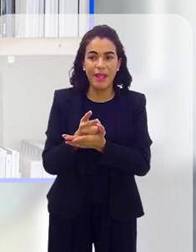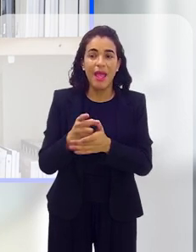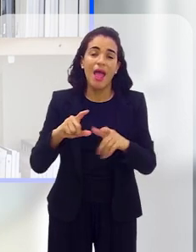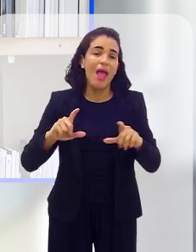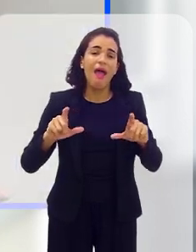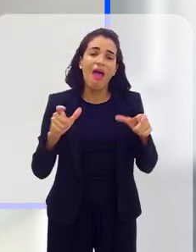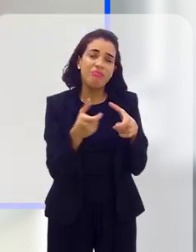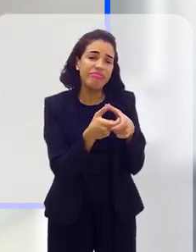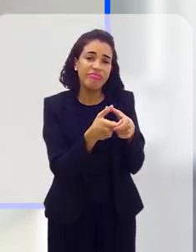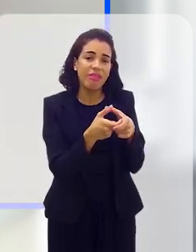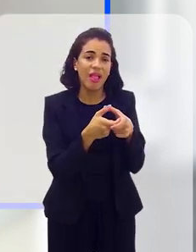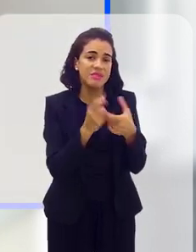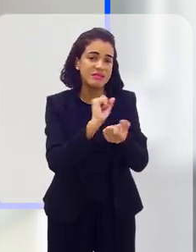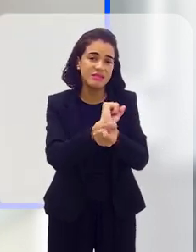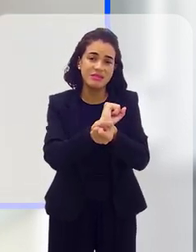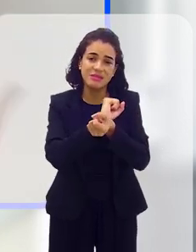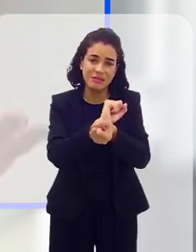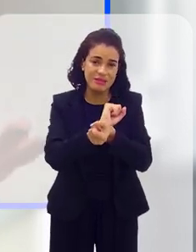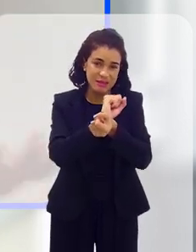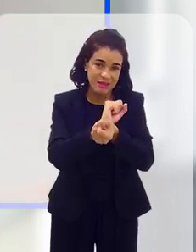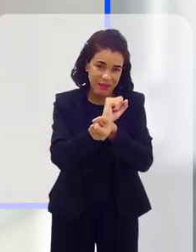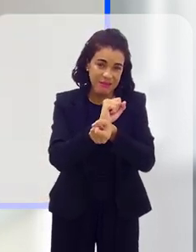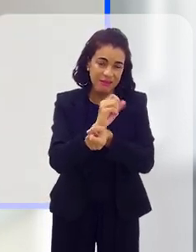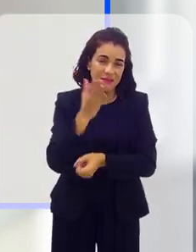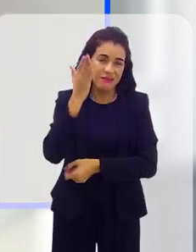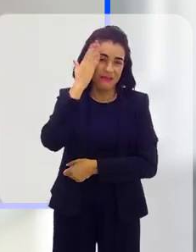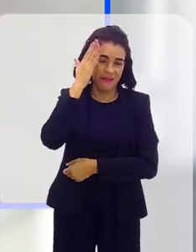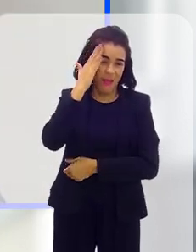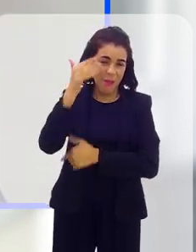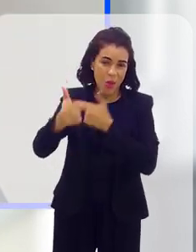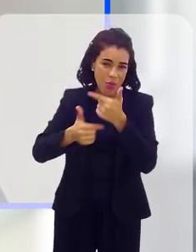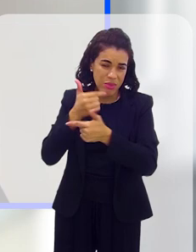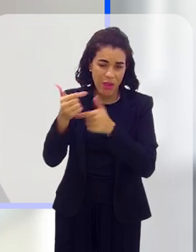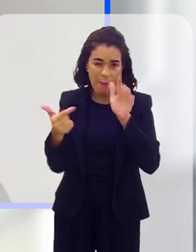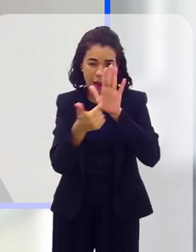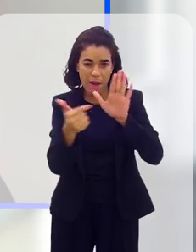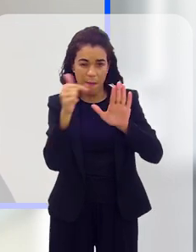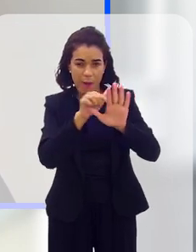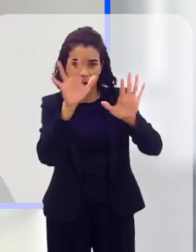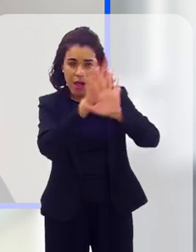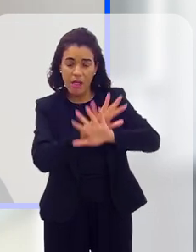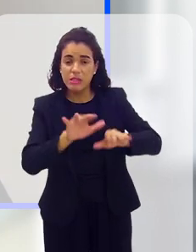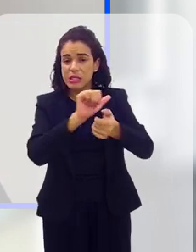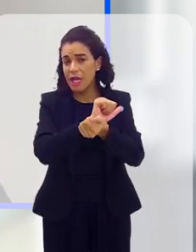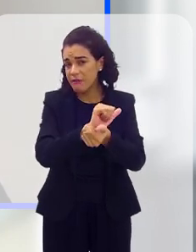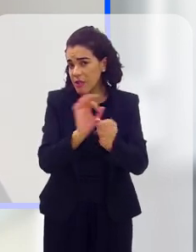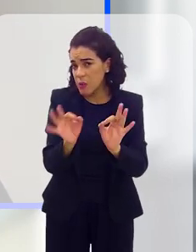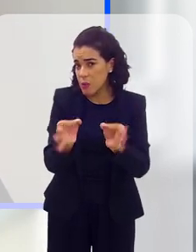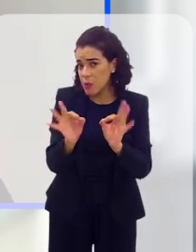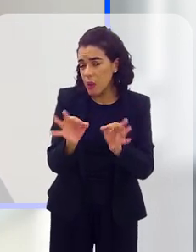É a mini senzala. É a mini